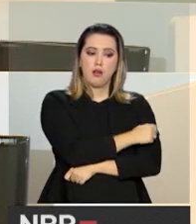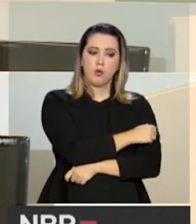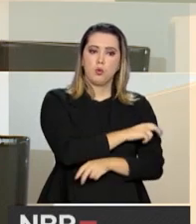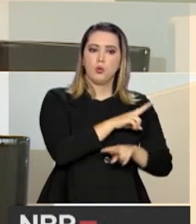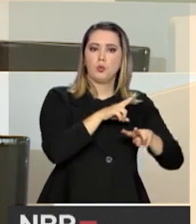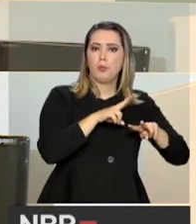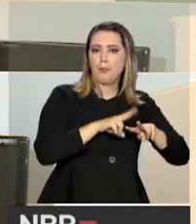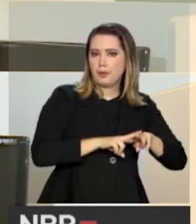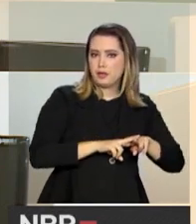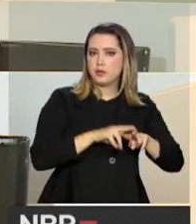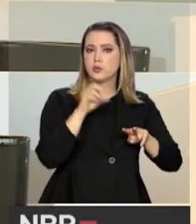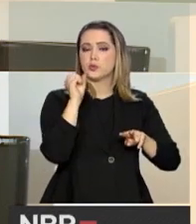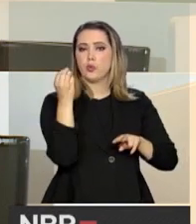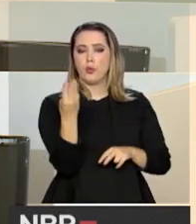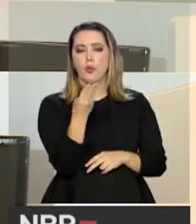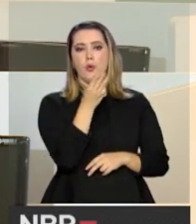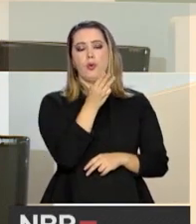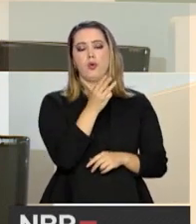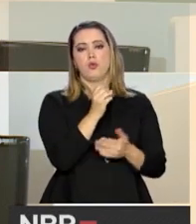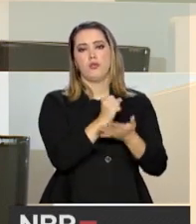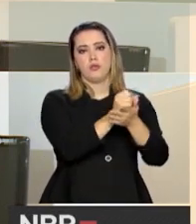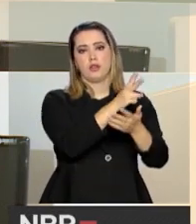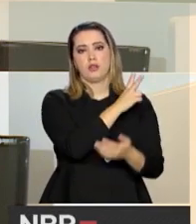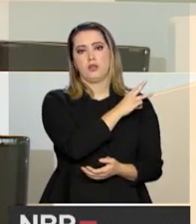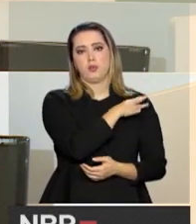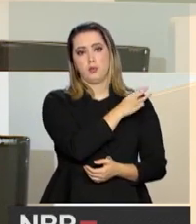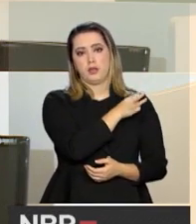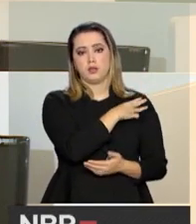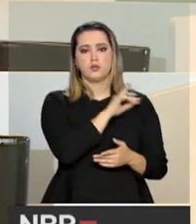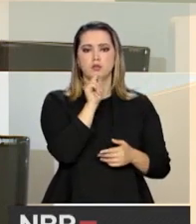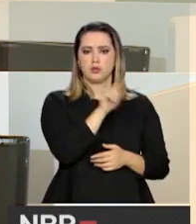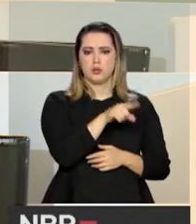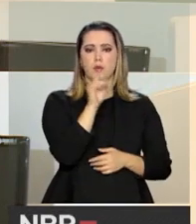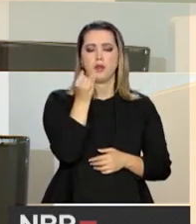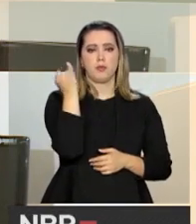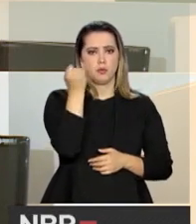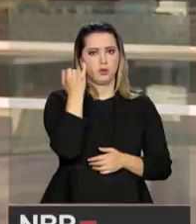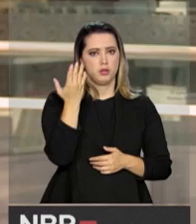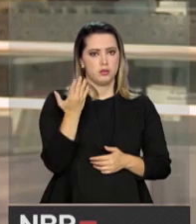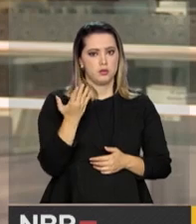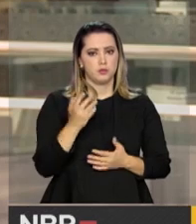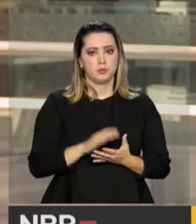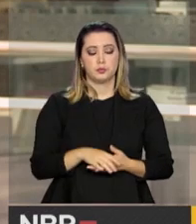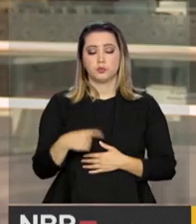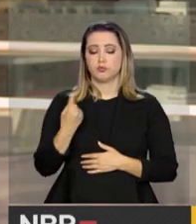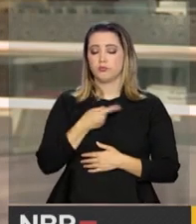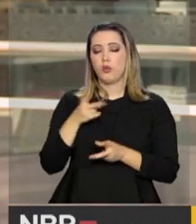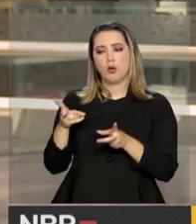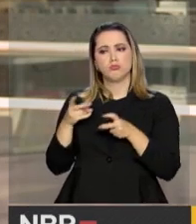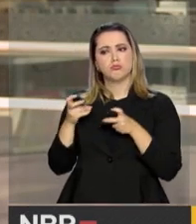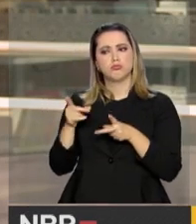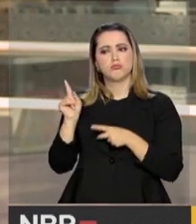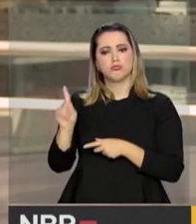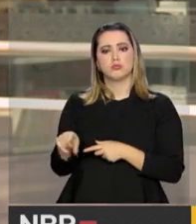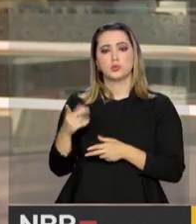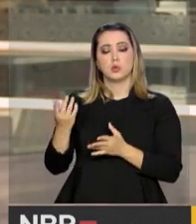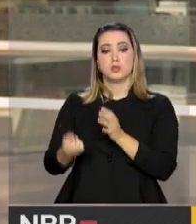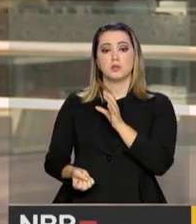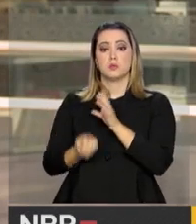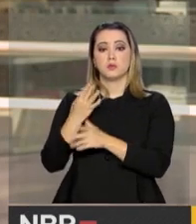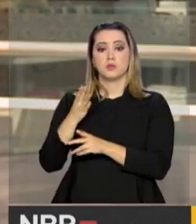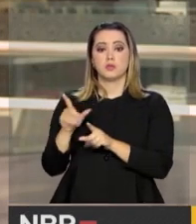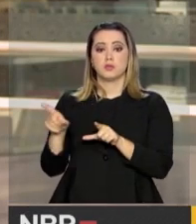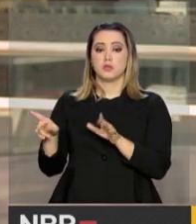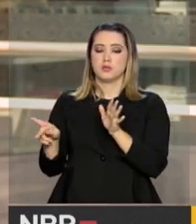oferta de ensino médio. Na sua opinião, essas medidas são importantes, professor? Nós observamos que essa geração